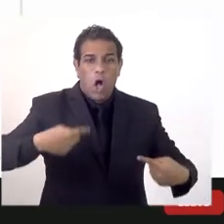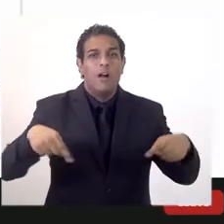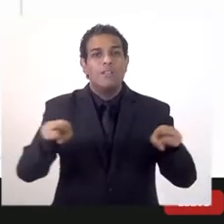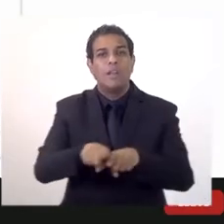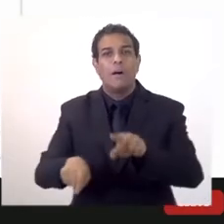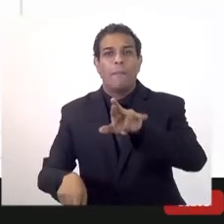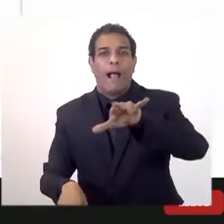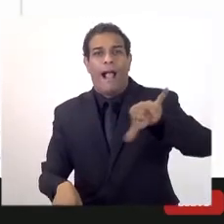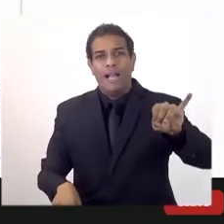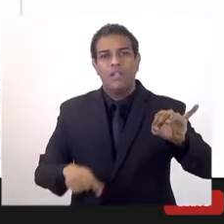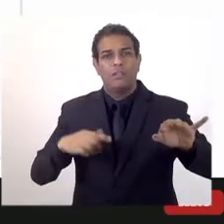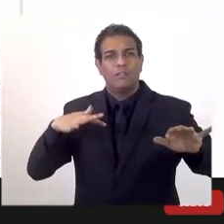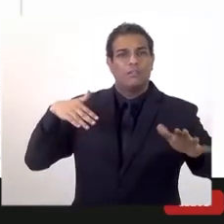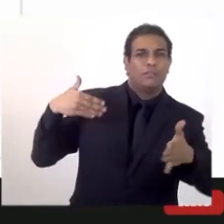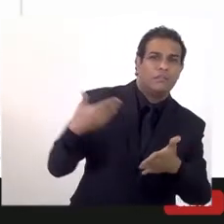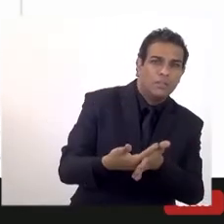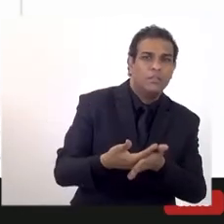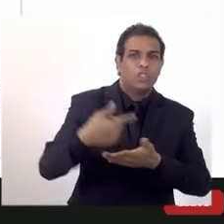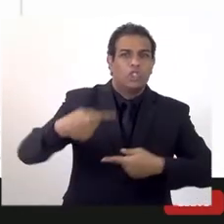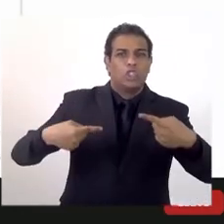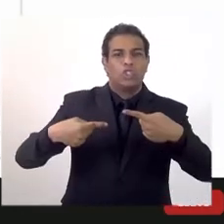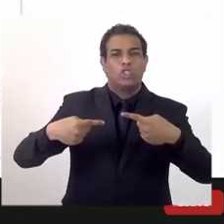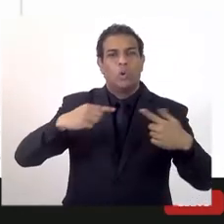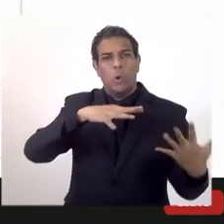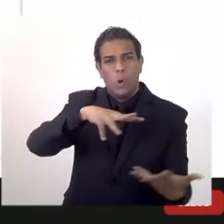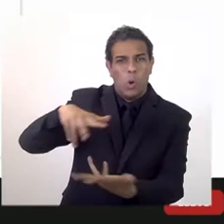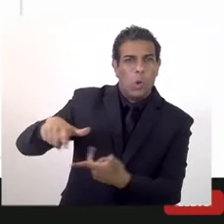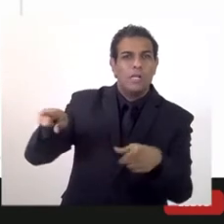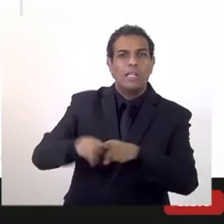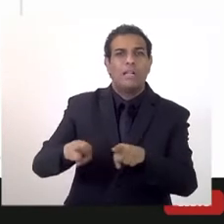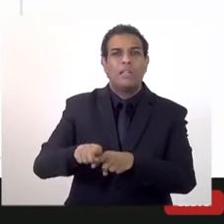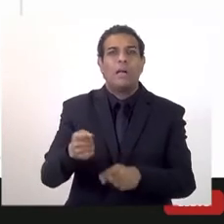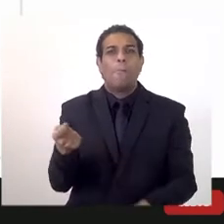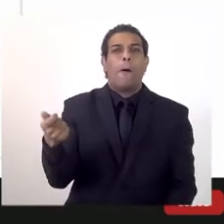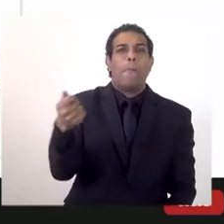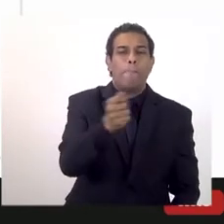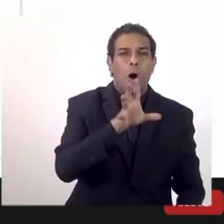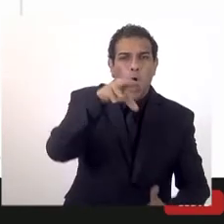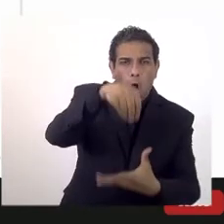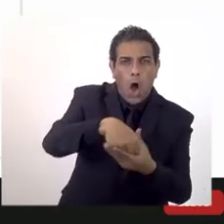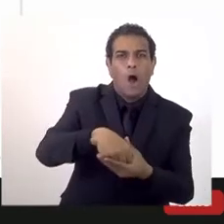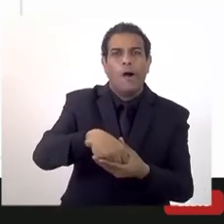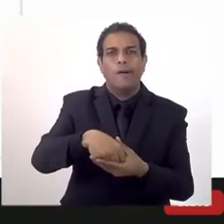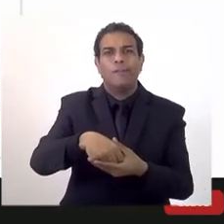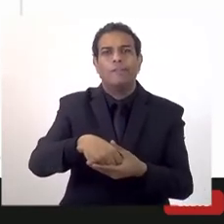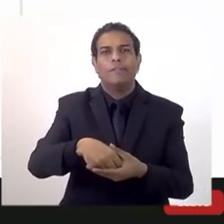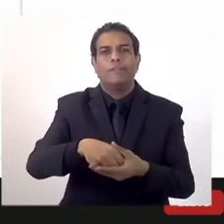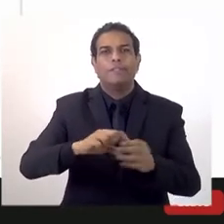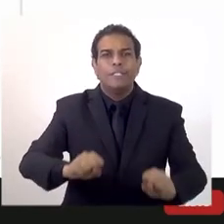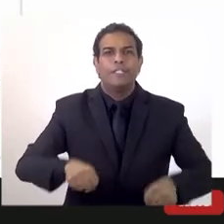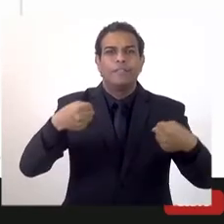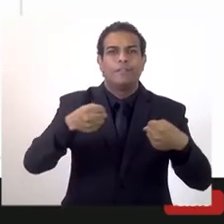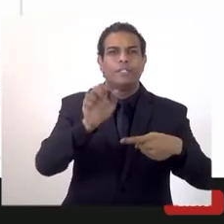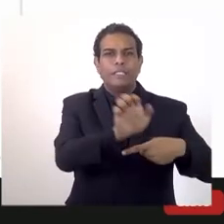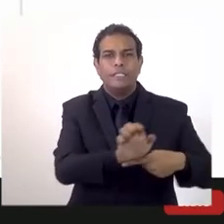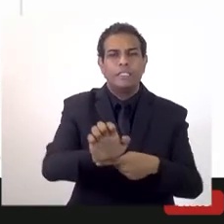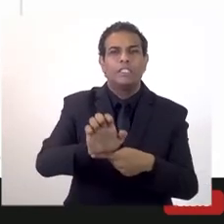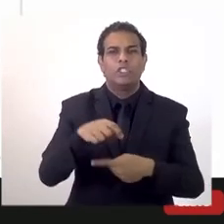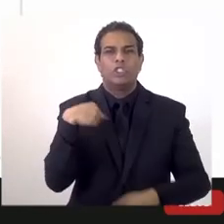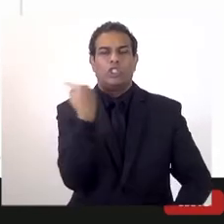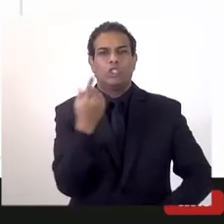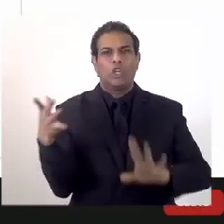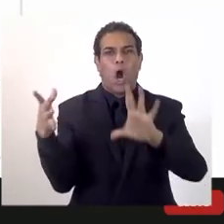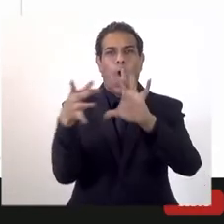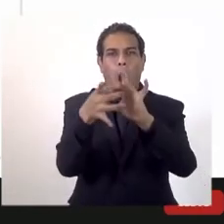o Rio tem tradição de discutir Brasil, discutir mundo e pouco de discutir região e defender os interesses legítimos da região. que a gente precisa se unir